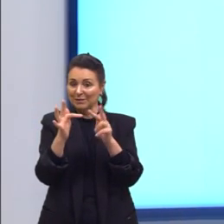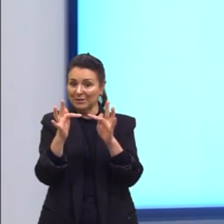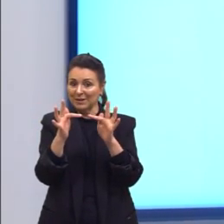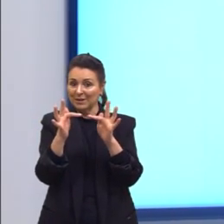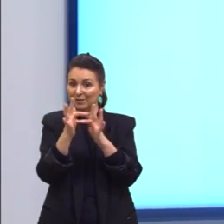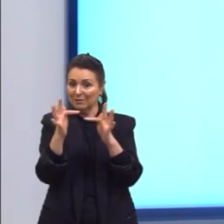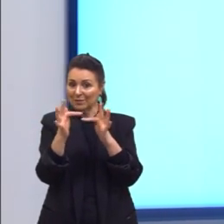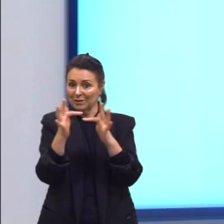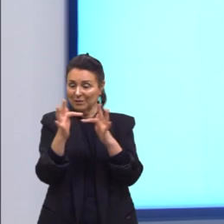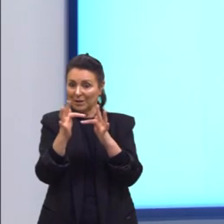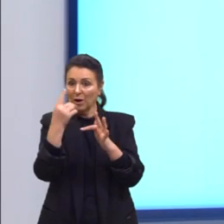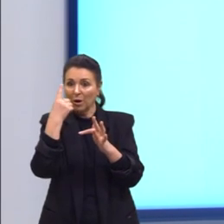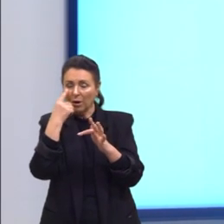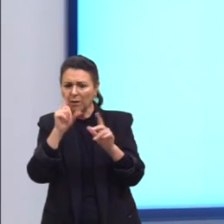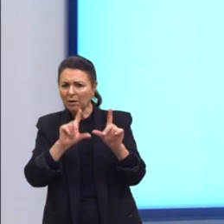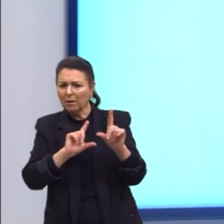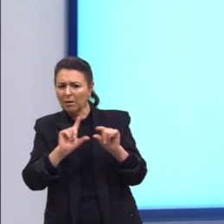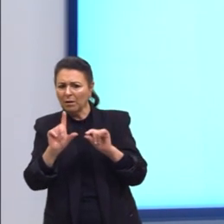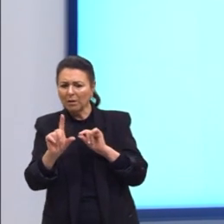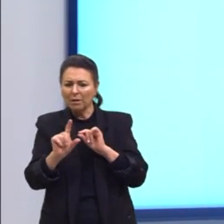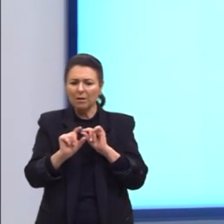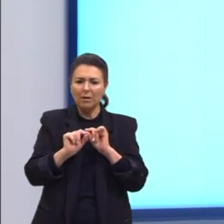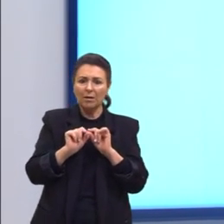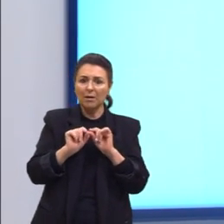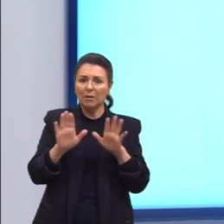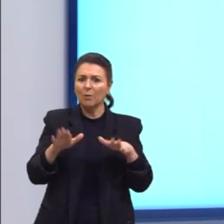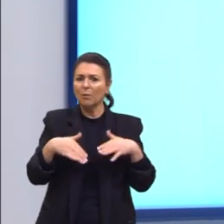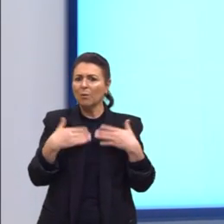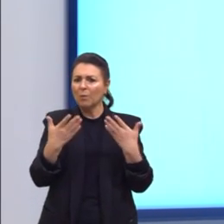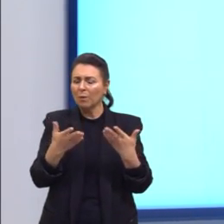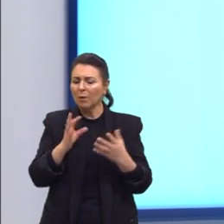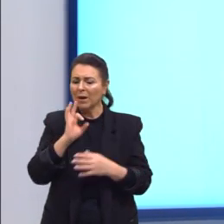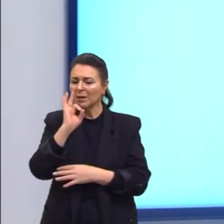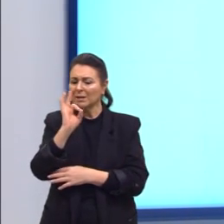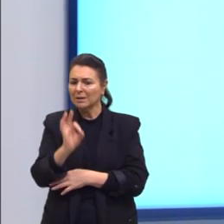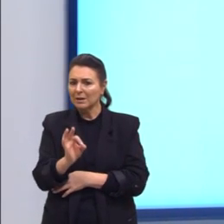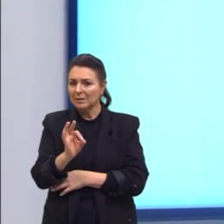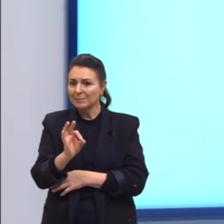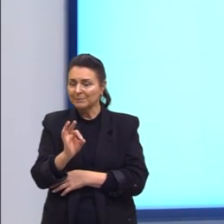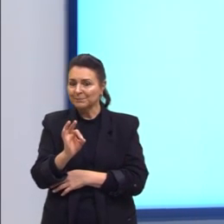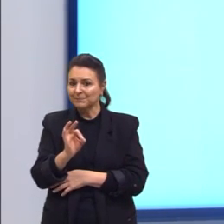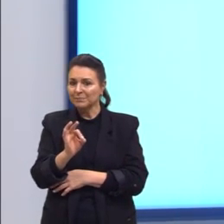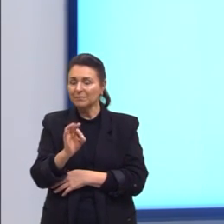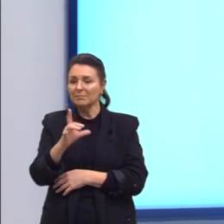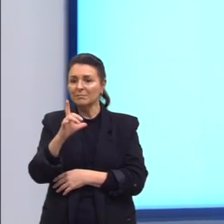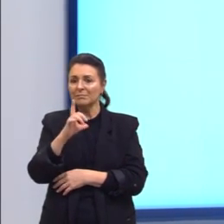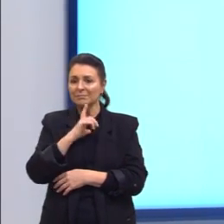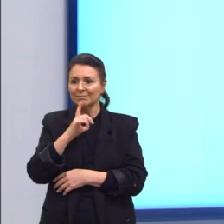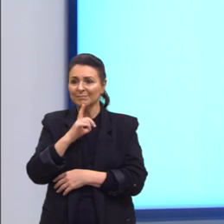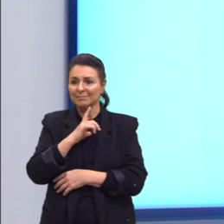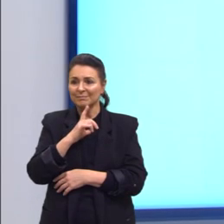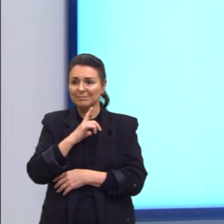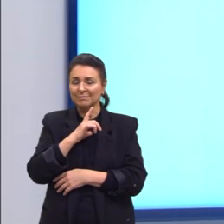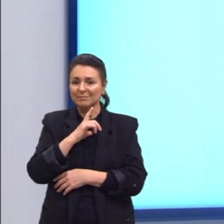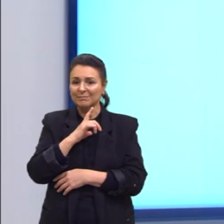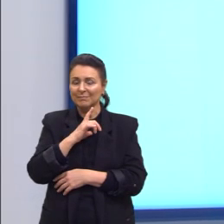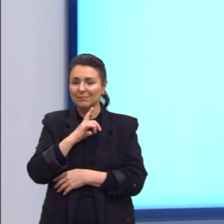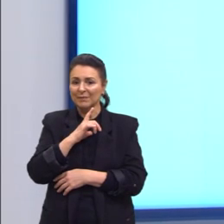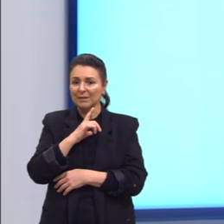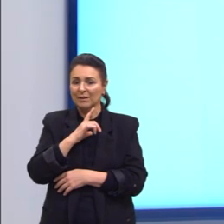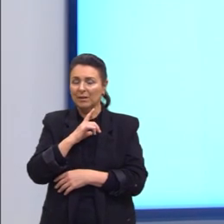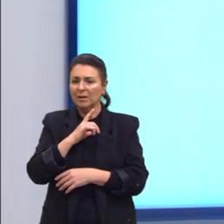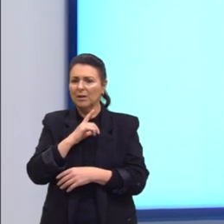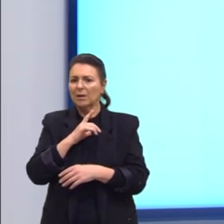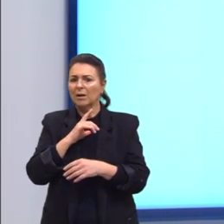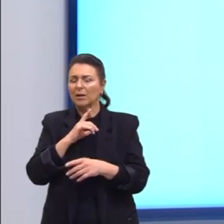alternativas, vamos ver se a gente consegue chegar na alternativa correta. Resgatei aqui a nossa função